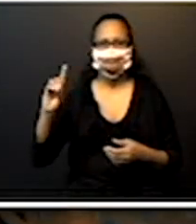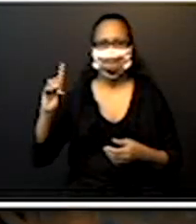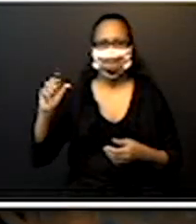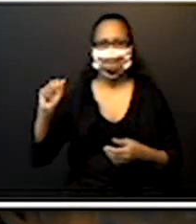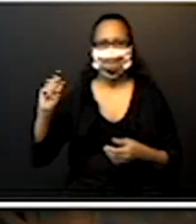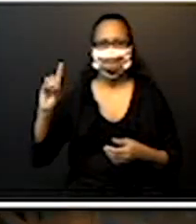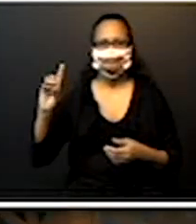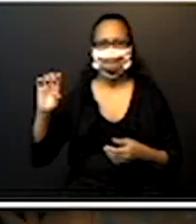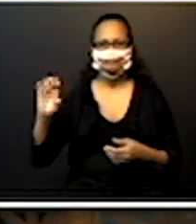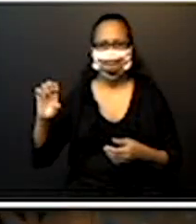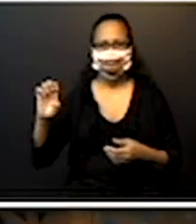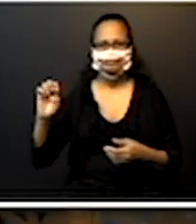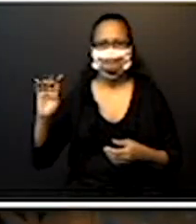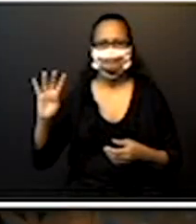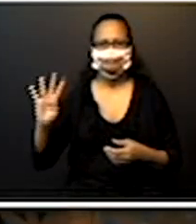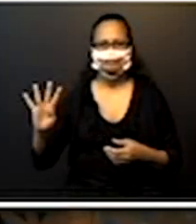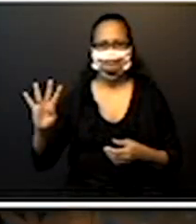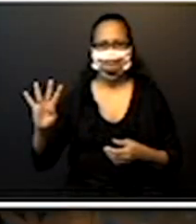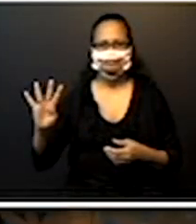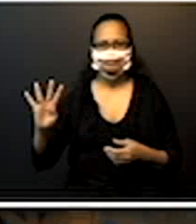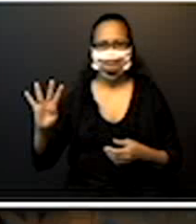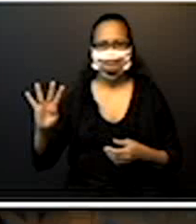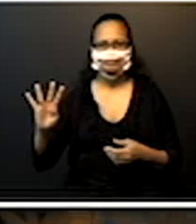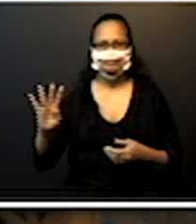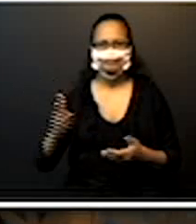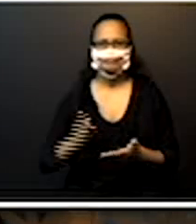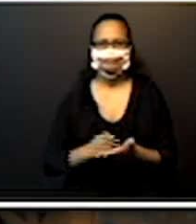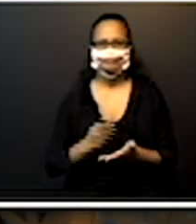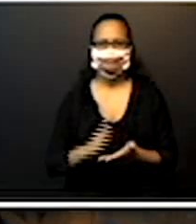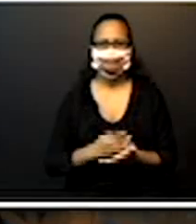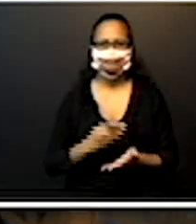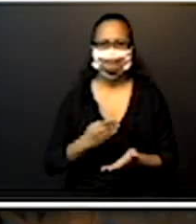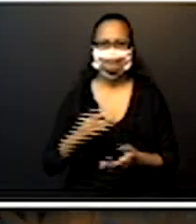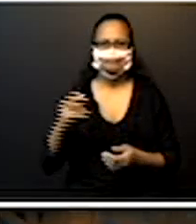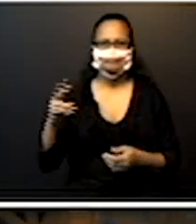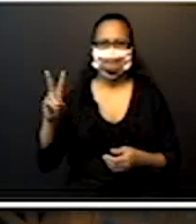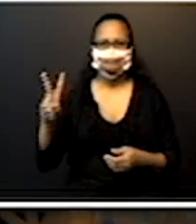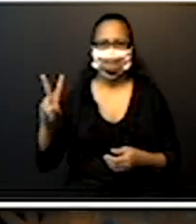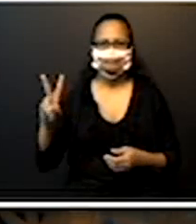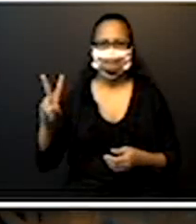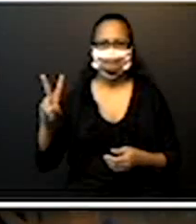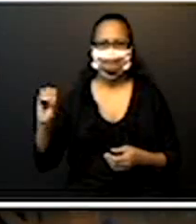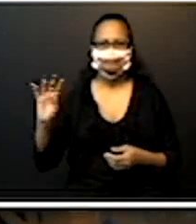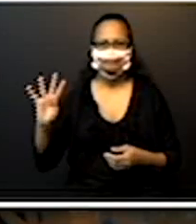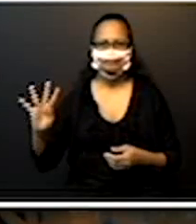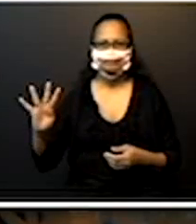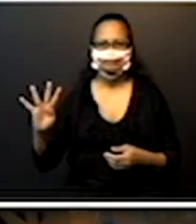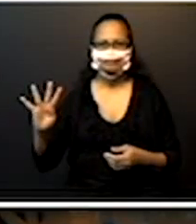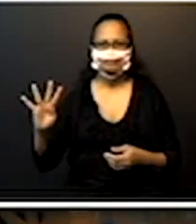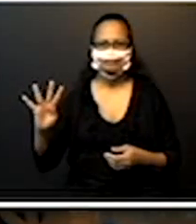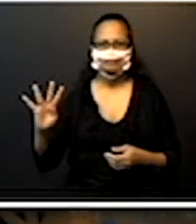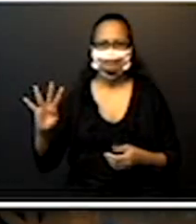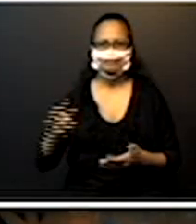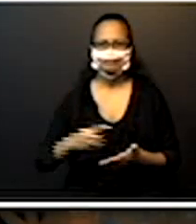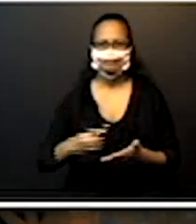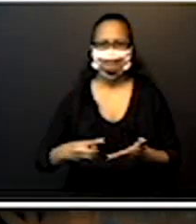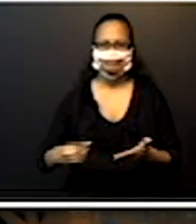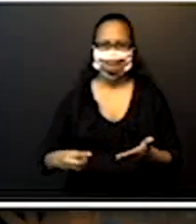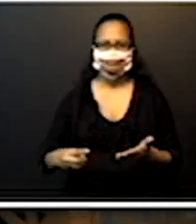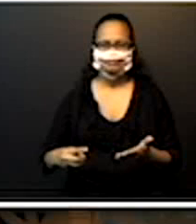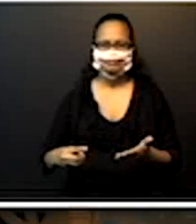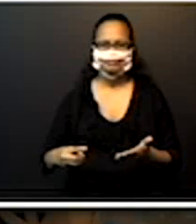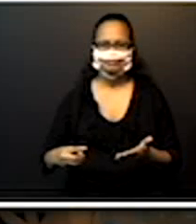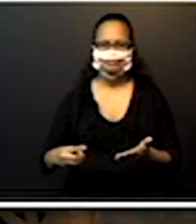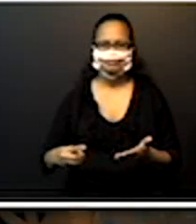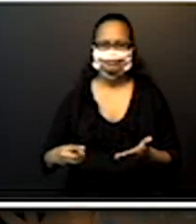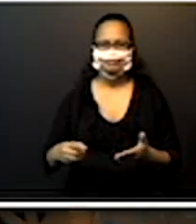acompanhassem comigo, desde a página 204, lá do nosso material, tá? A gente vai trabalhar hoje